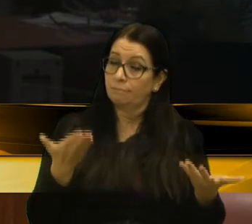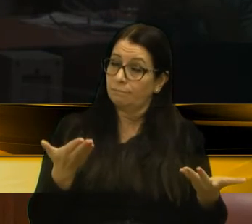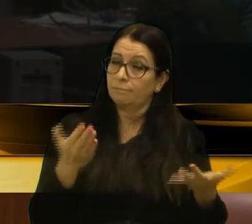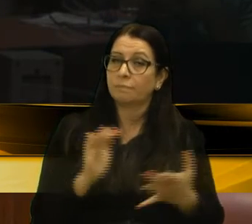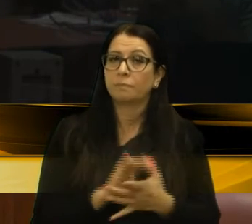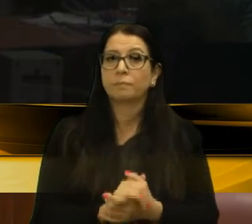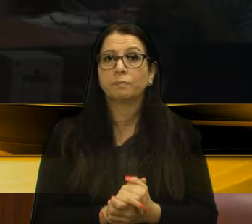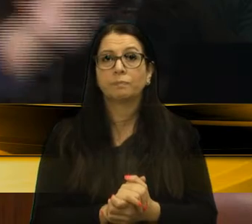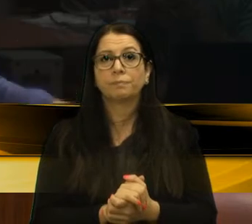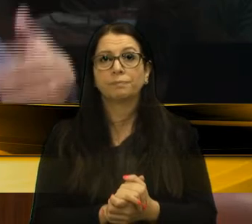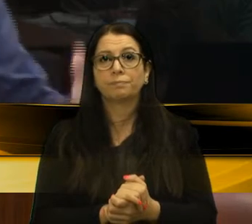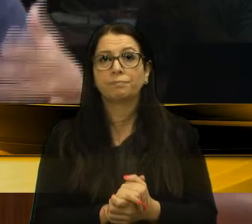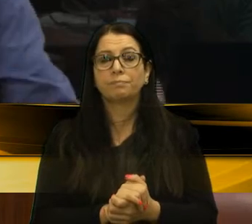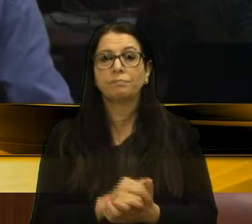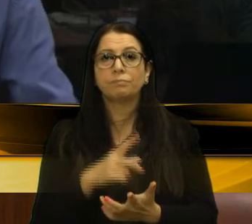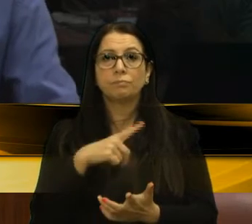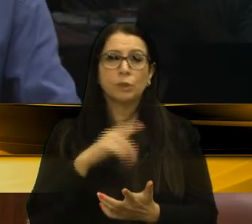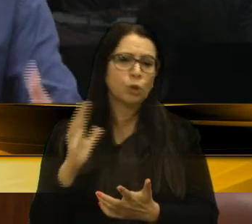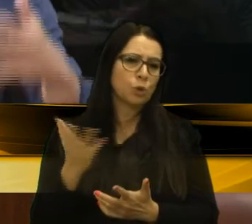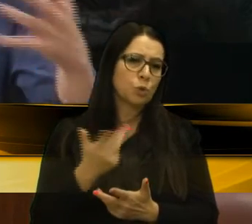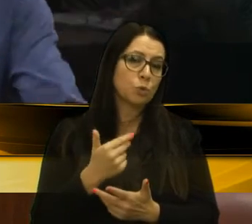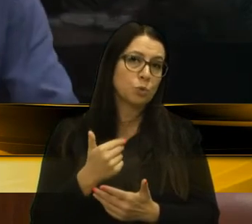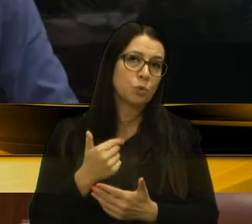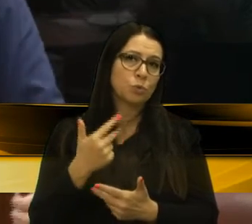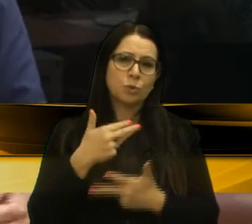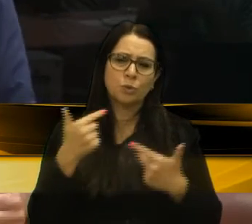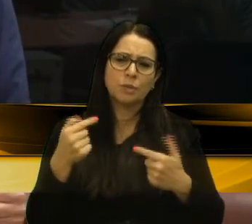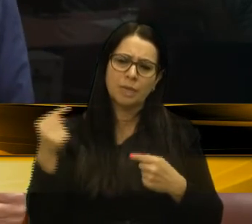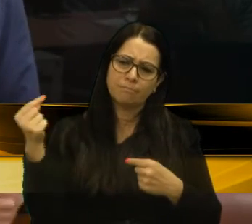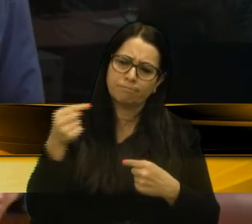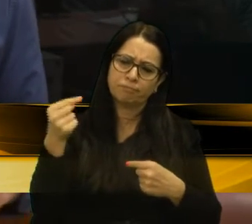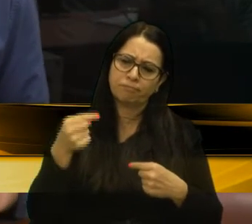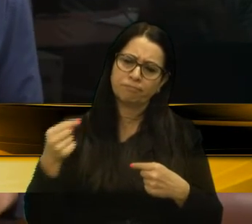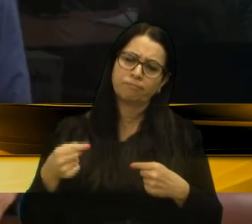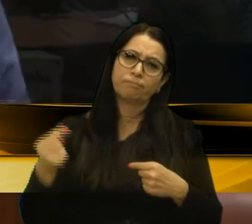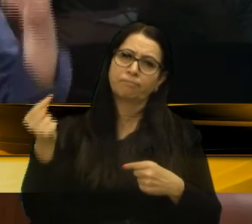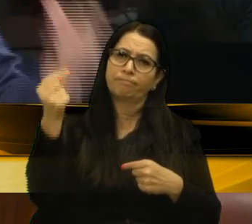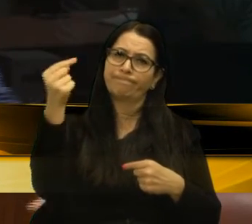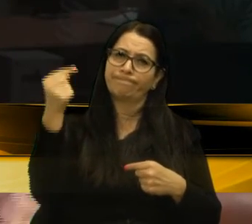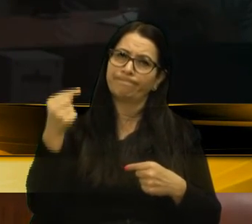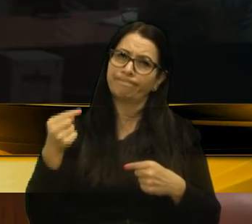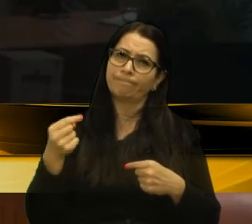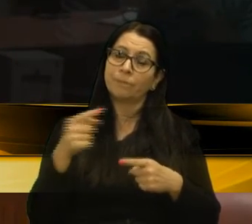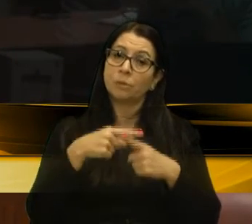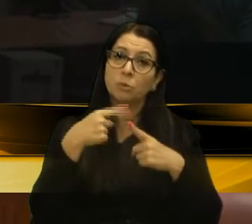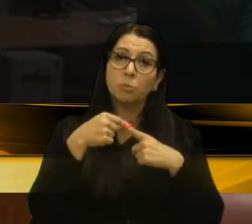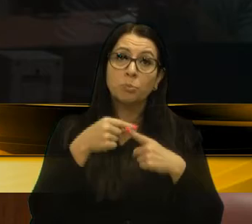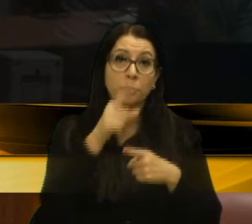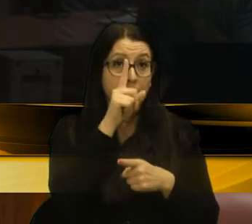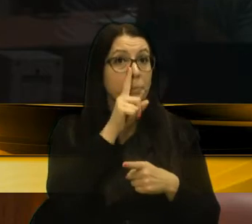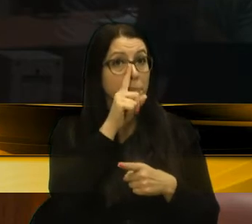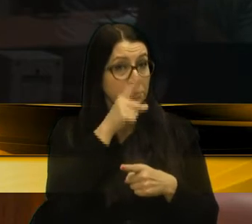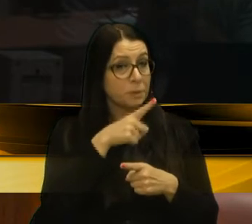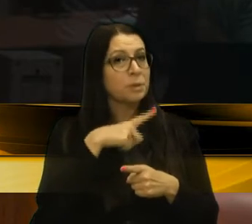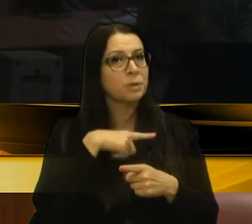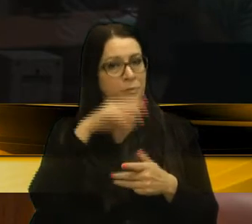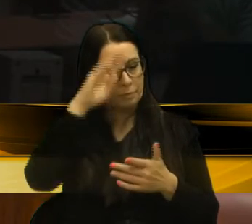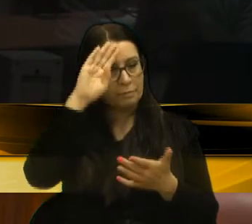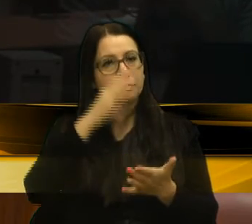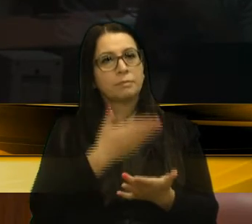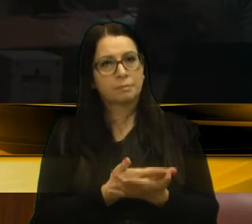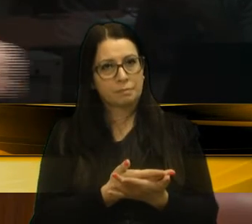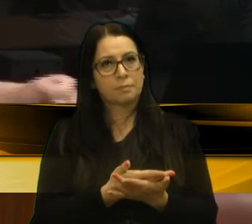Então, embora tenha todo esse cenário negativo, de um iminente perigo, eu creio que